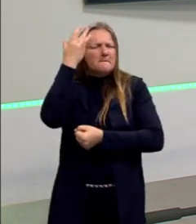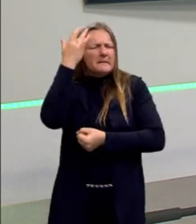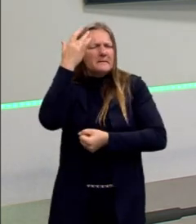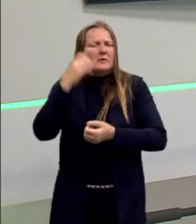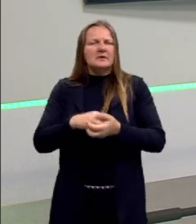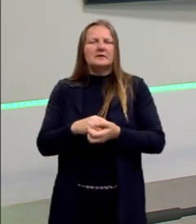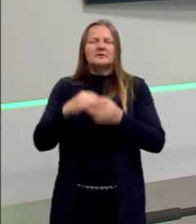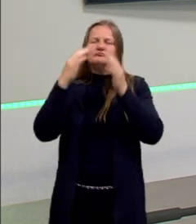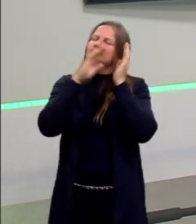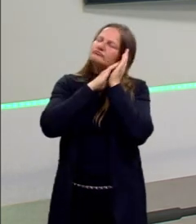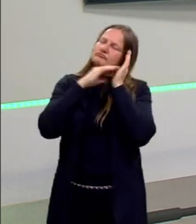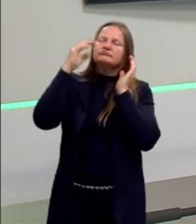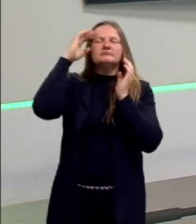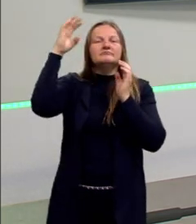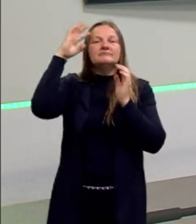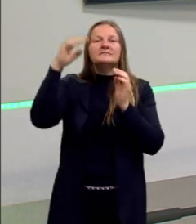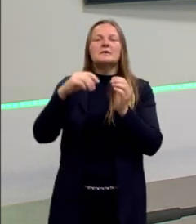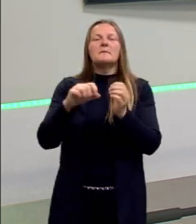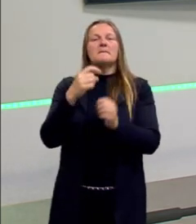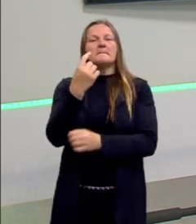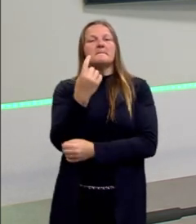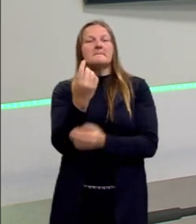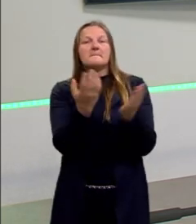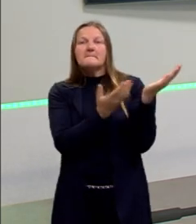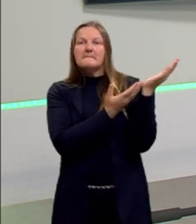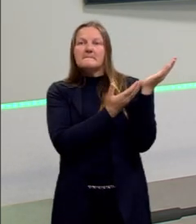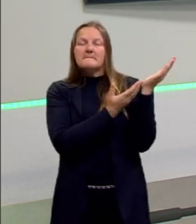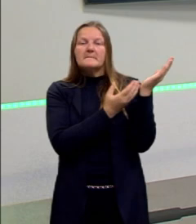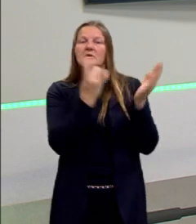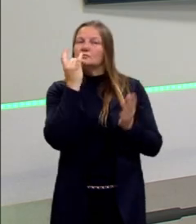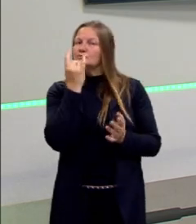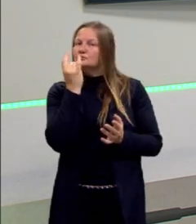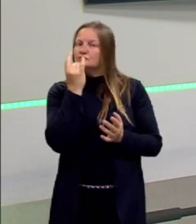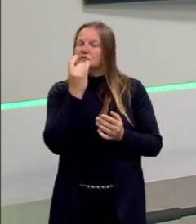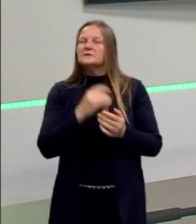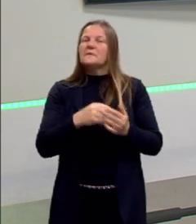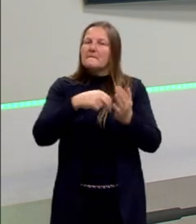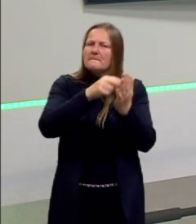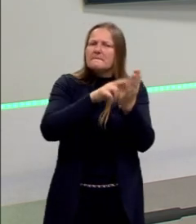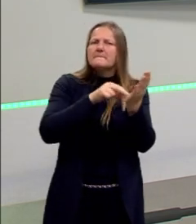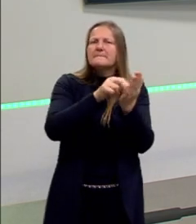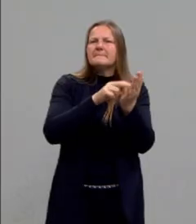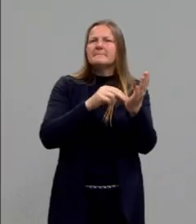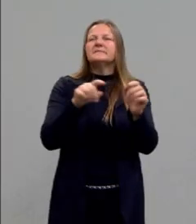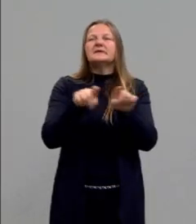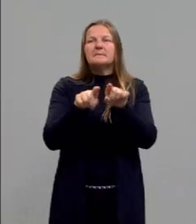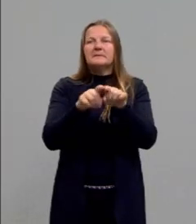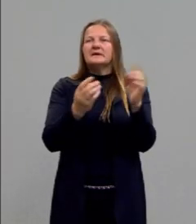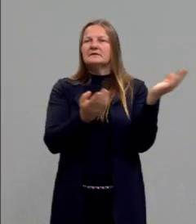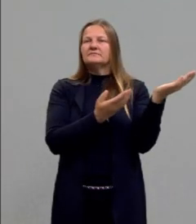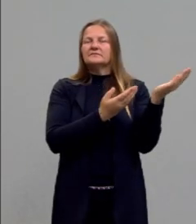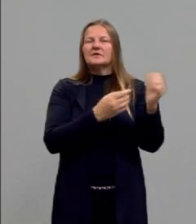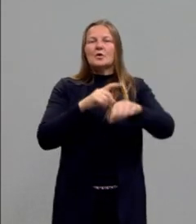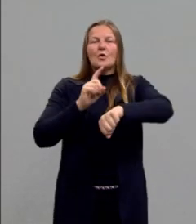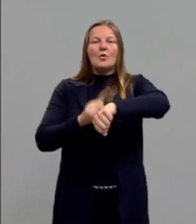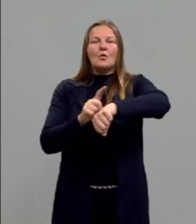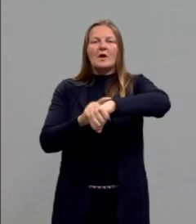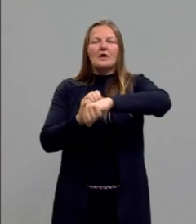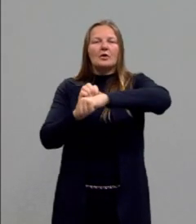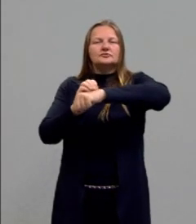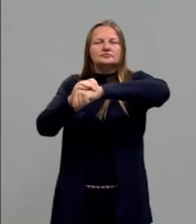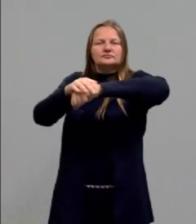em 1931, portanto, obra de Salvador Dalí. E aí nós temos ali um relógio, relógios